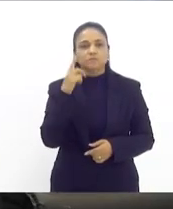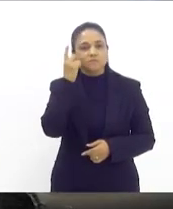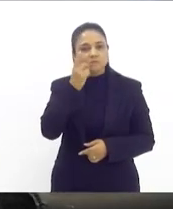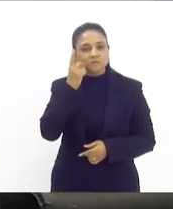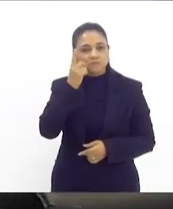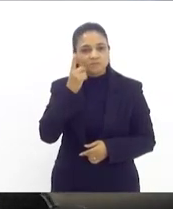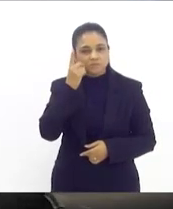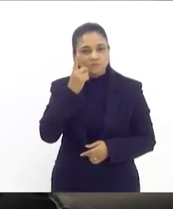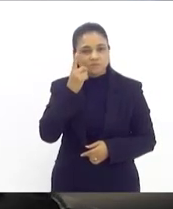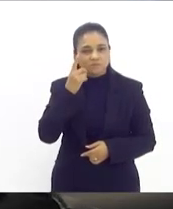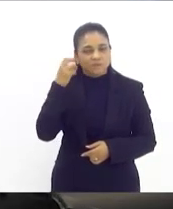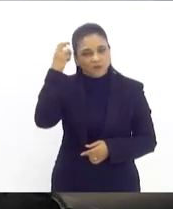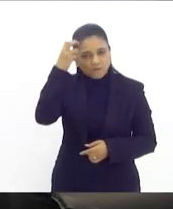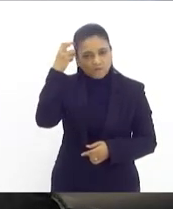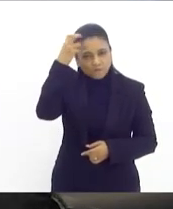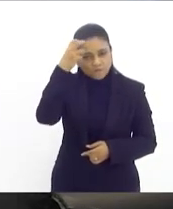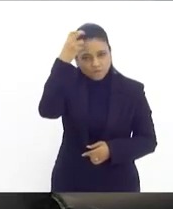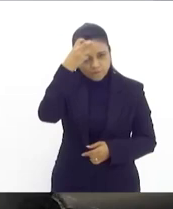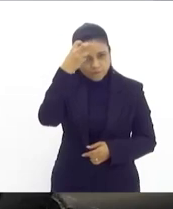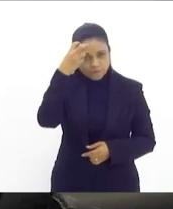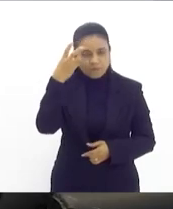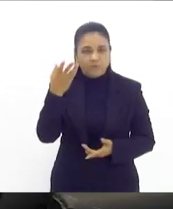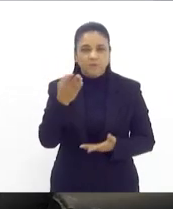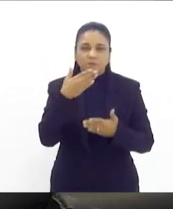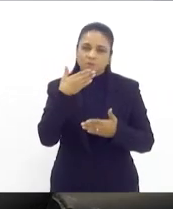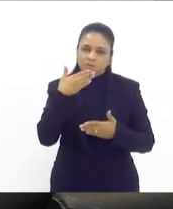deputada Verônica Lima, por favor.